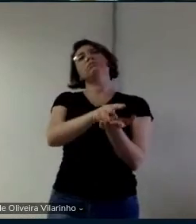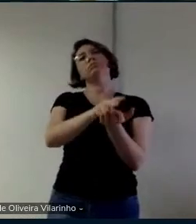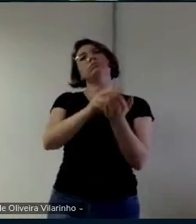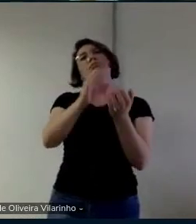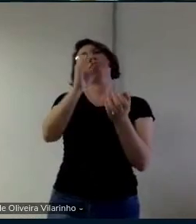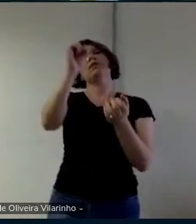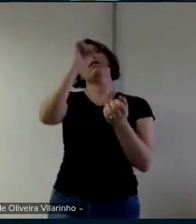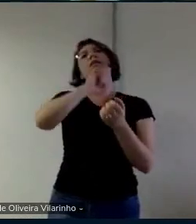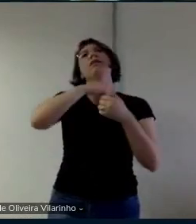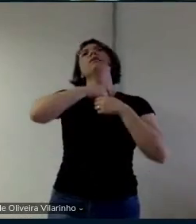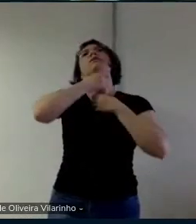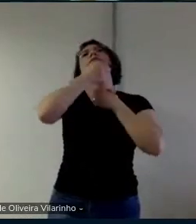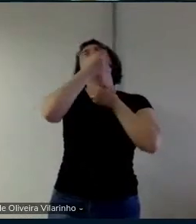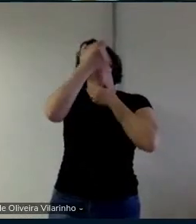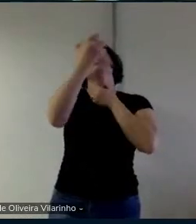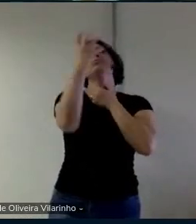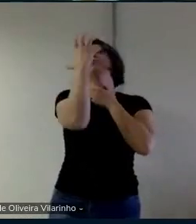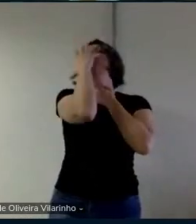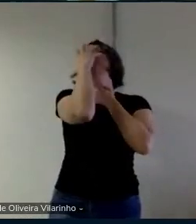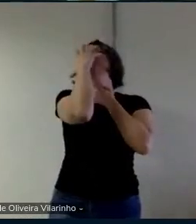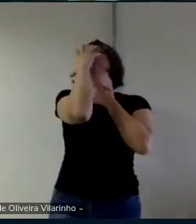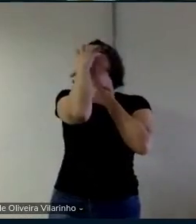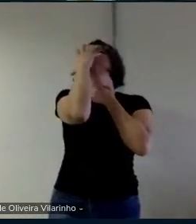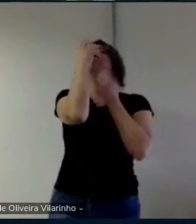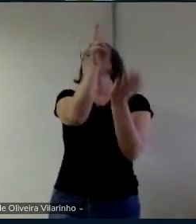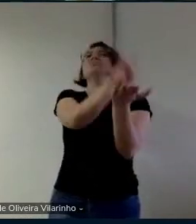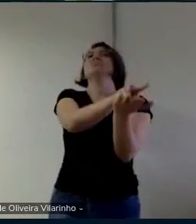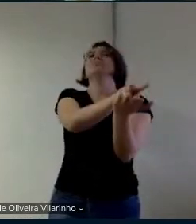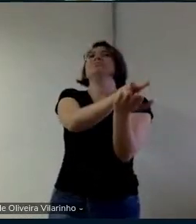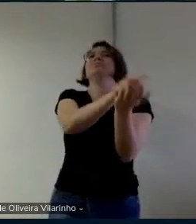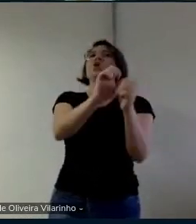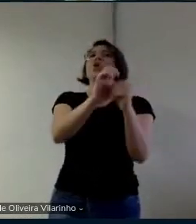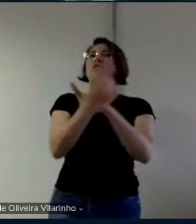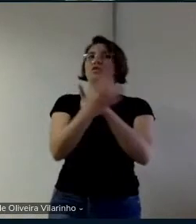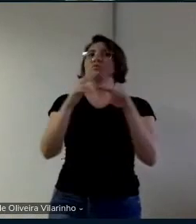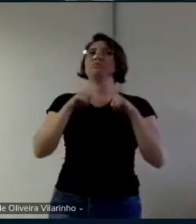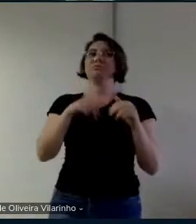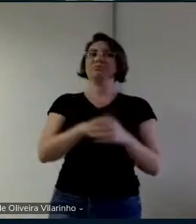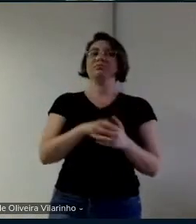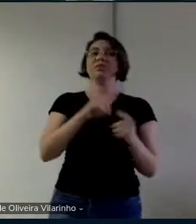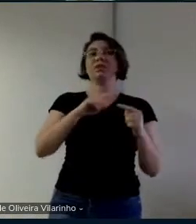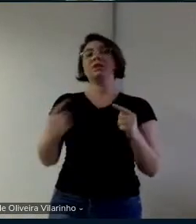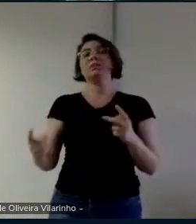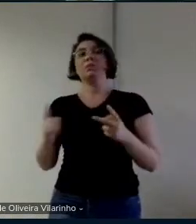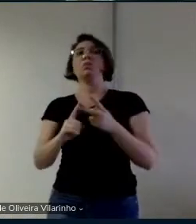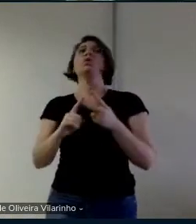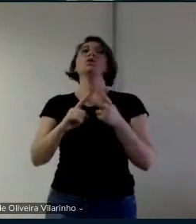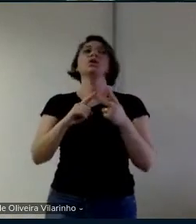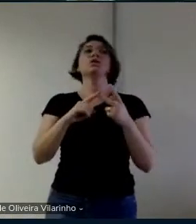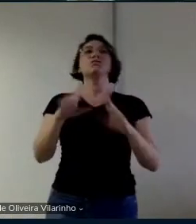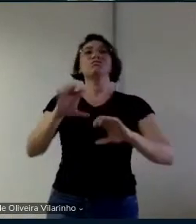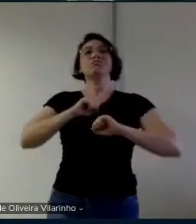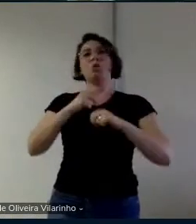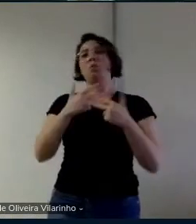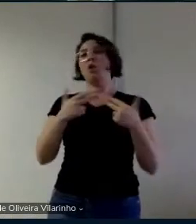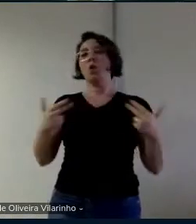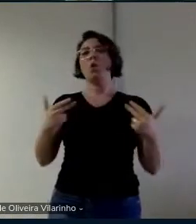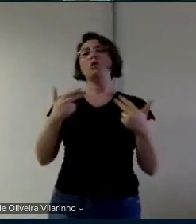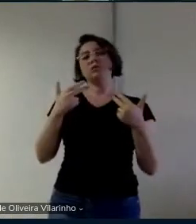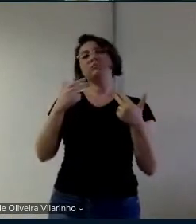quatro dias em comum inclusive e depois eu fiquei com novidade graças a Deus mas agora já estou no último estágio mas